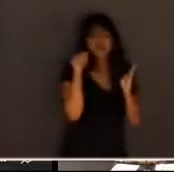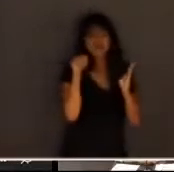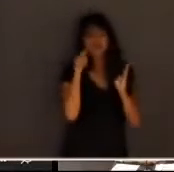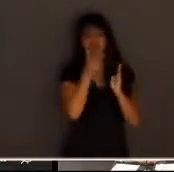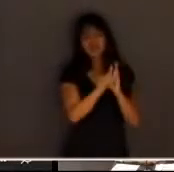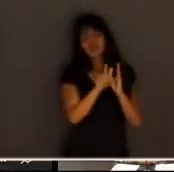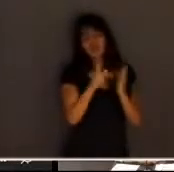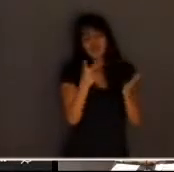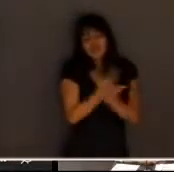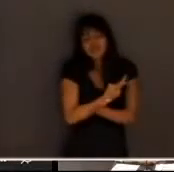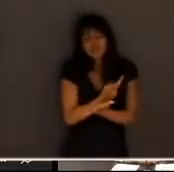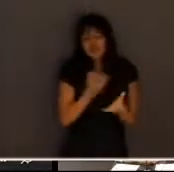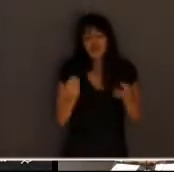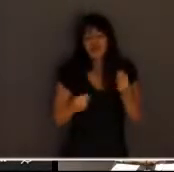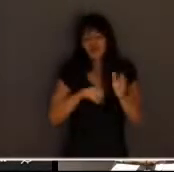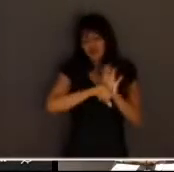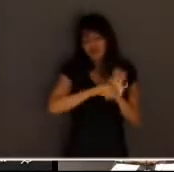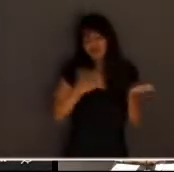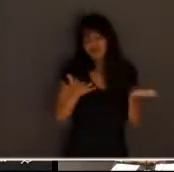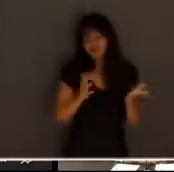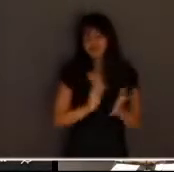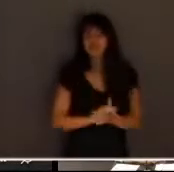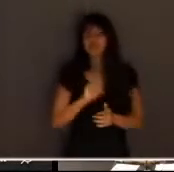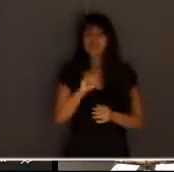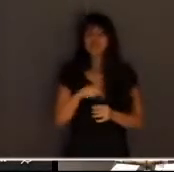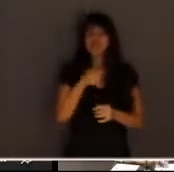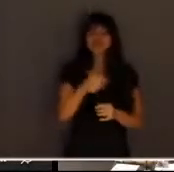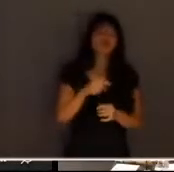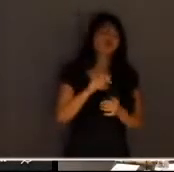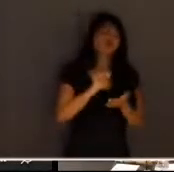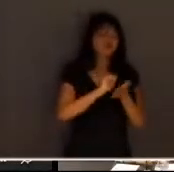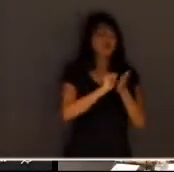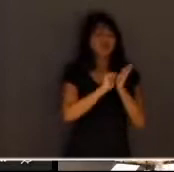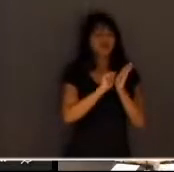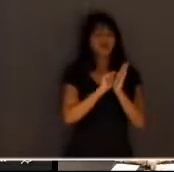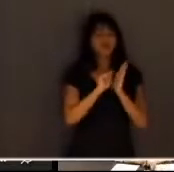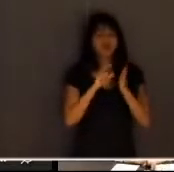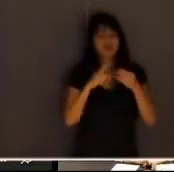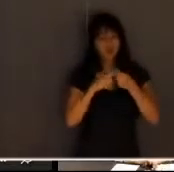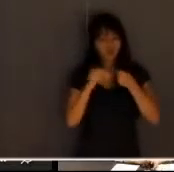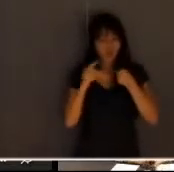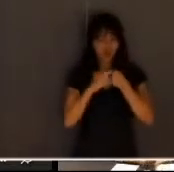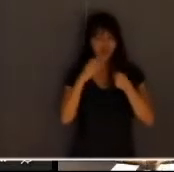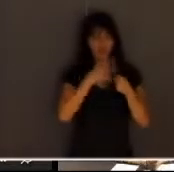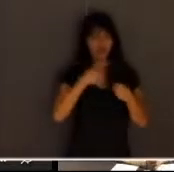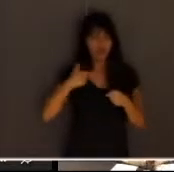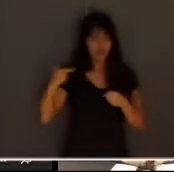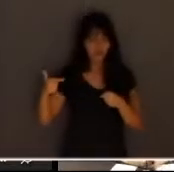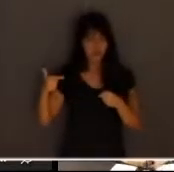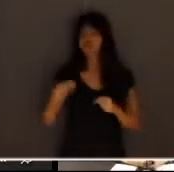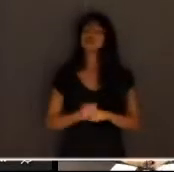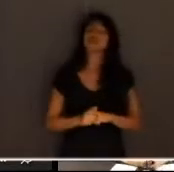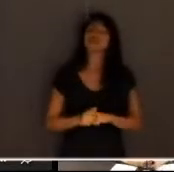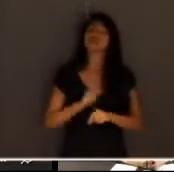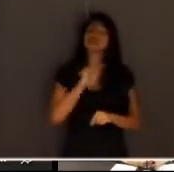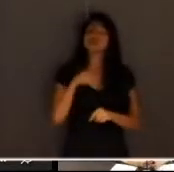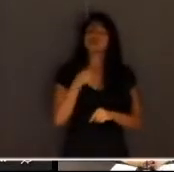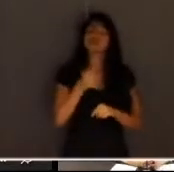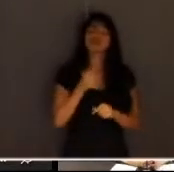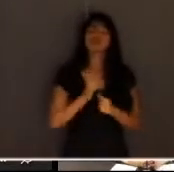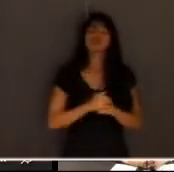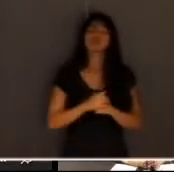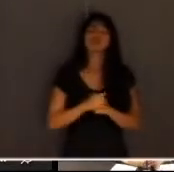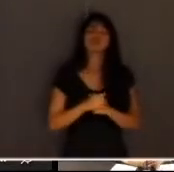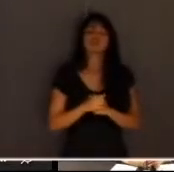caso depois chegamos à fase do artigo 422 a fase de vestir o processo como diz o genial Edilson Mongenon Bonfim